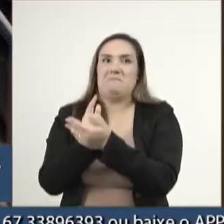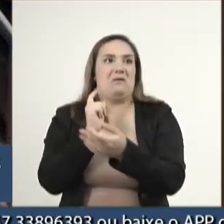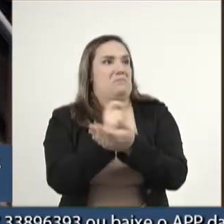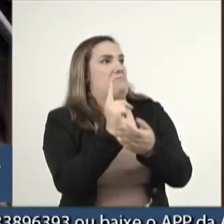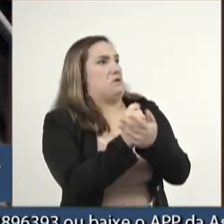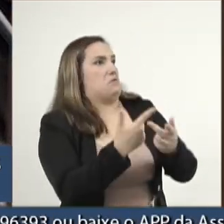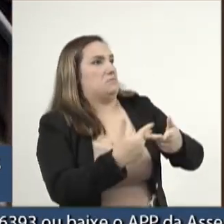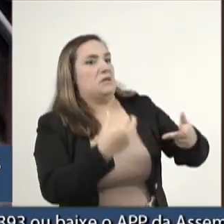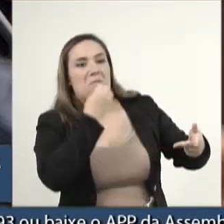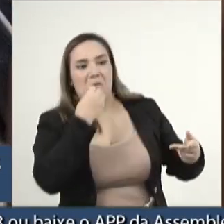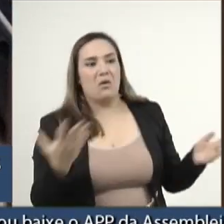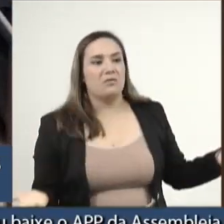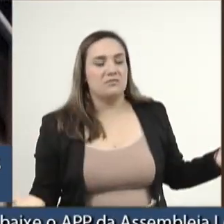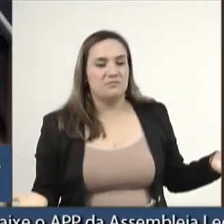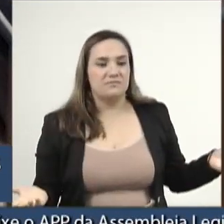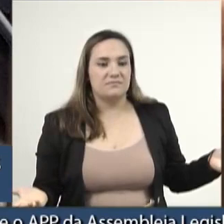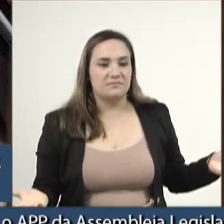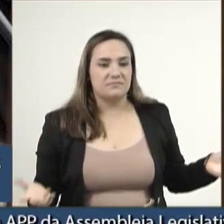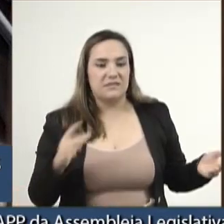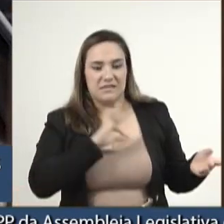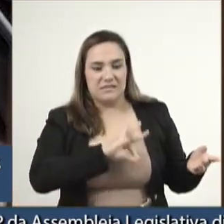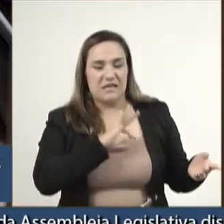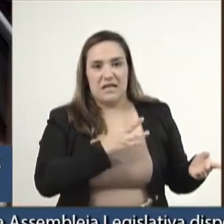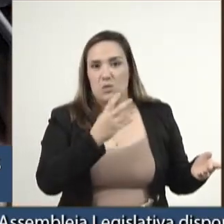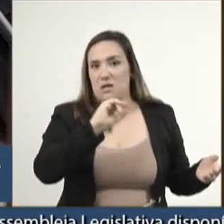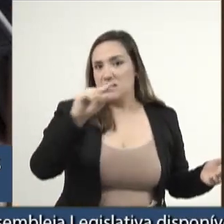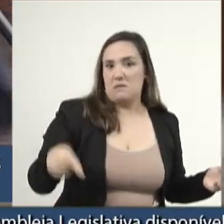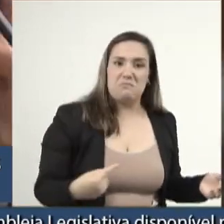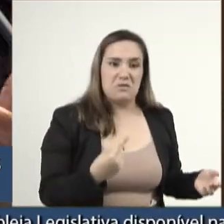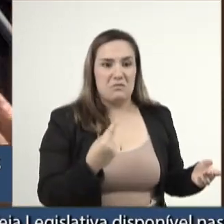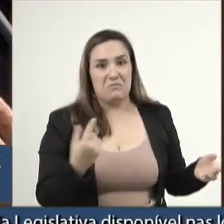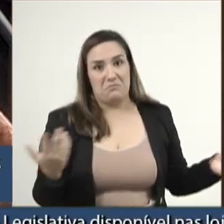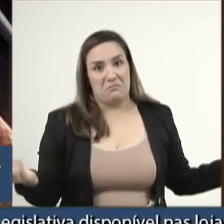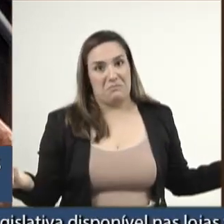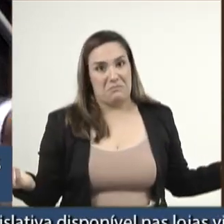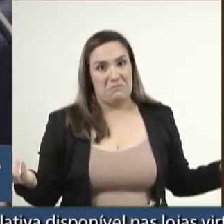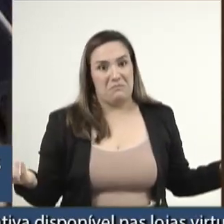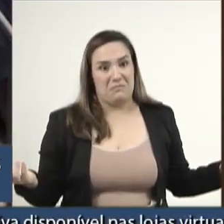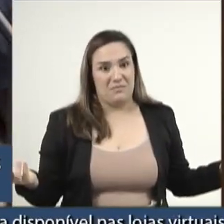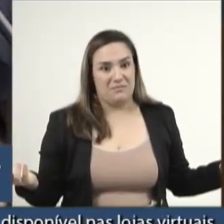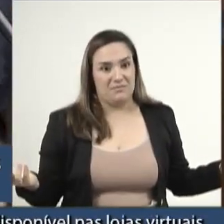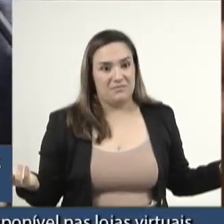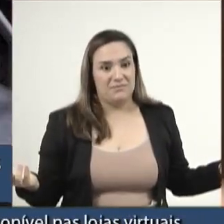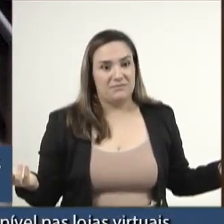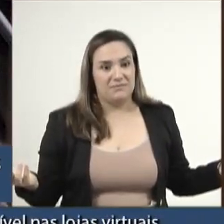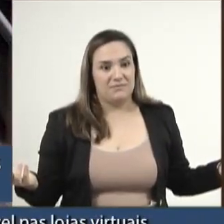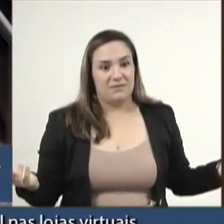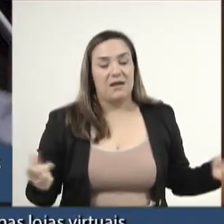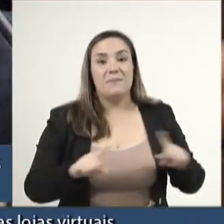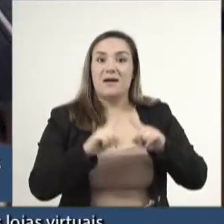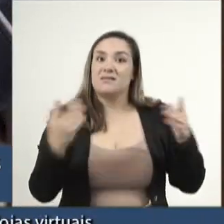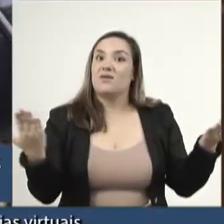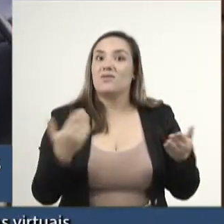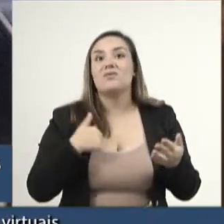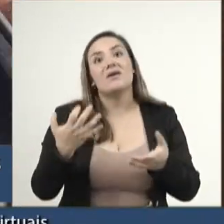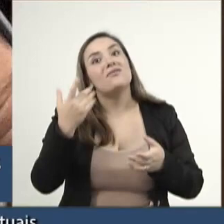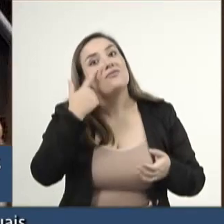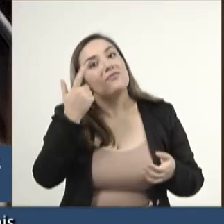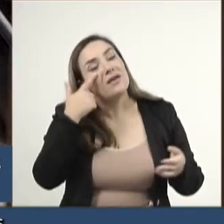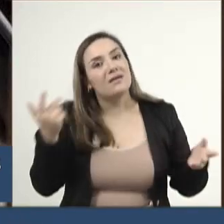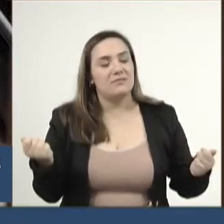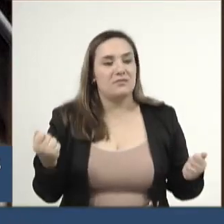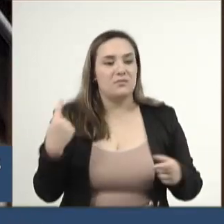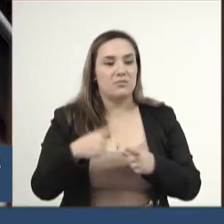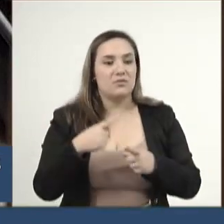mordomia, certo? Salário de 40 mil reais e tal. Agora, eu pergunto à vossa excelência, eu quero ver esse ano. Esse ano, as